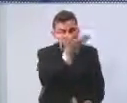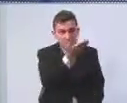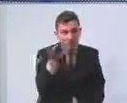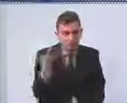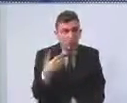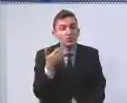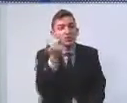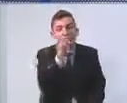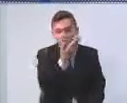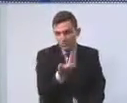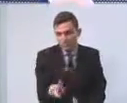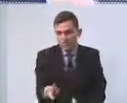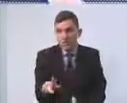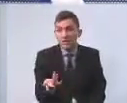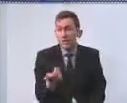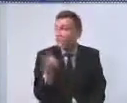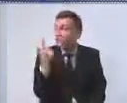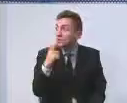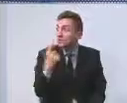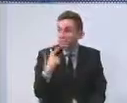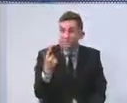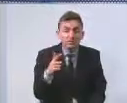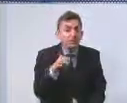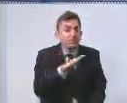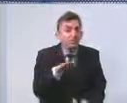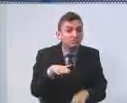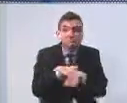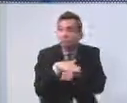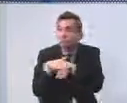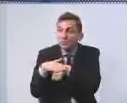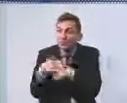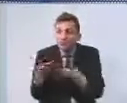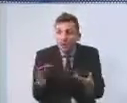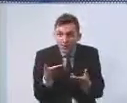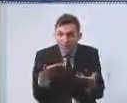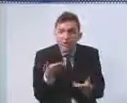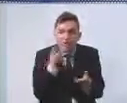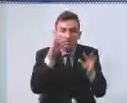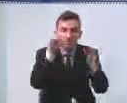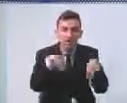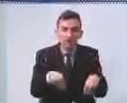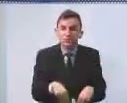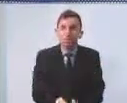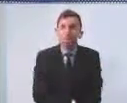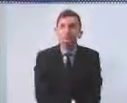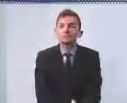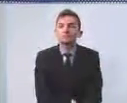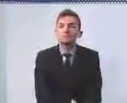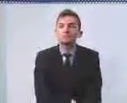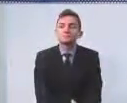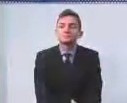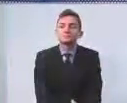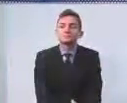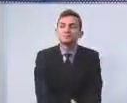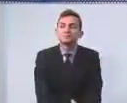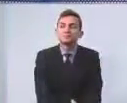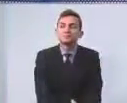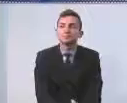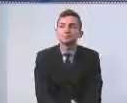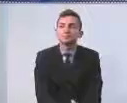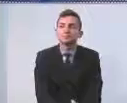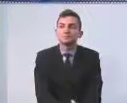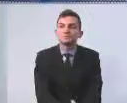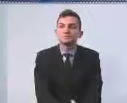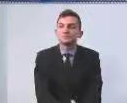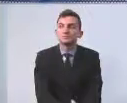munícipes, não havendo mais matéria a ser tratada nesta audiência, dou por encerrado. Não é só uma